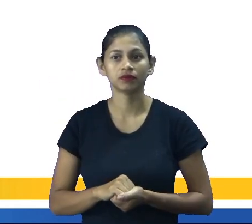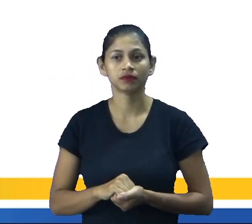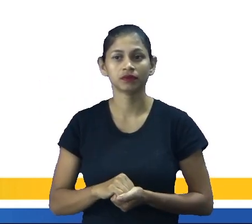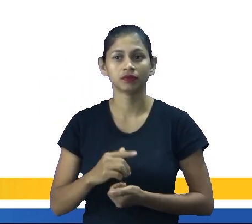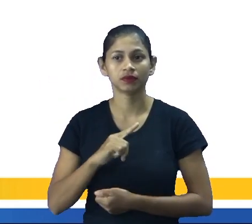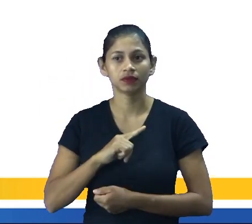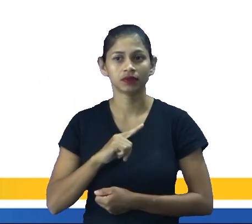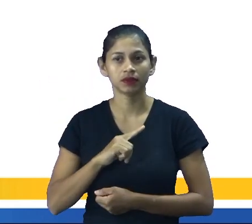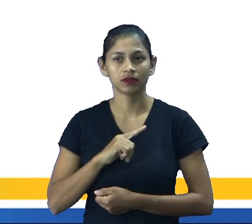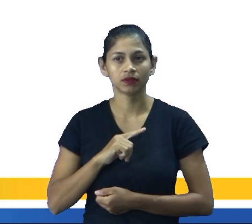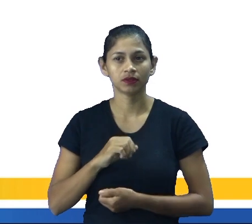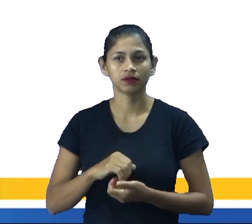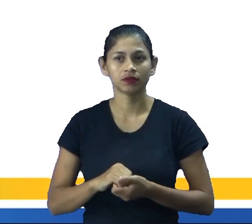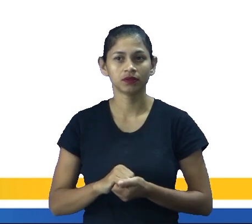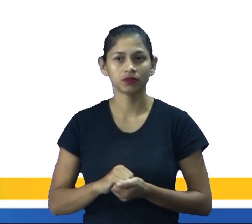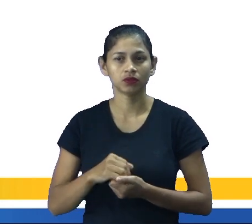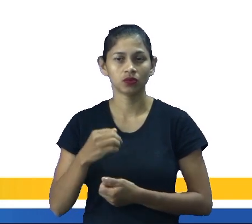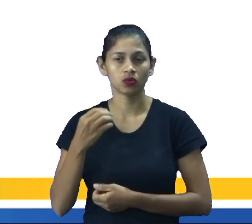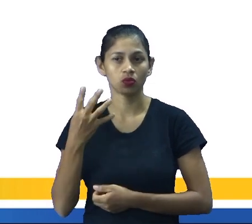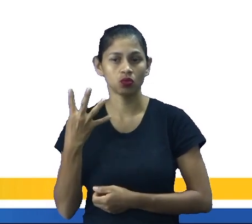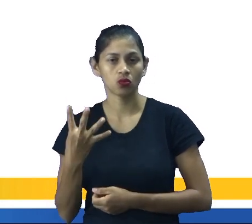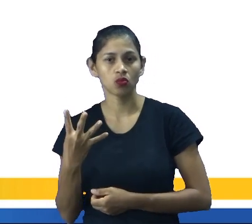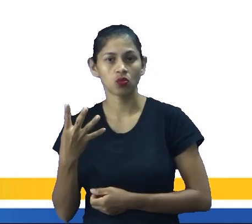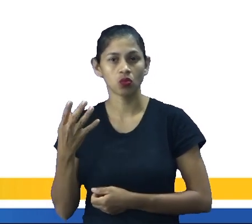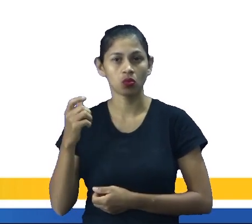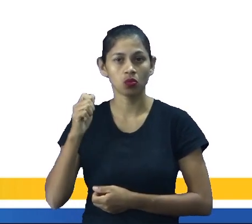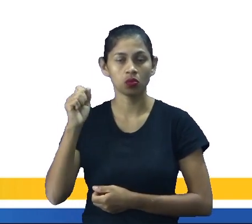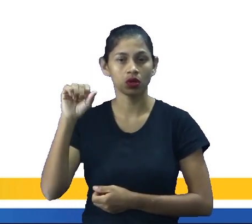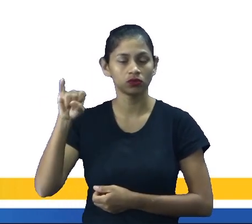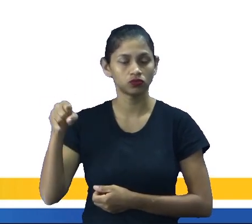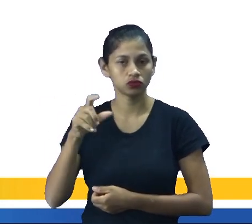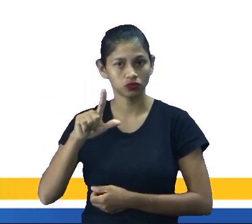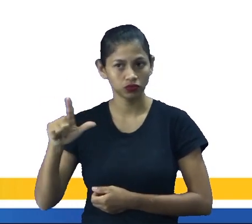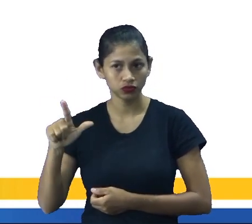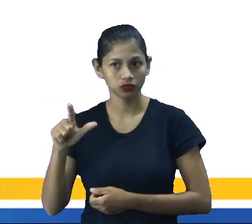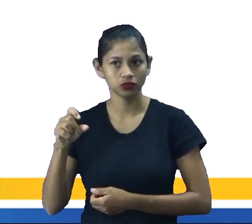Nós temos ali, quatro de julho e sete de setembro.